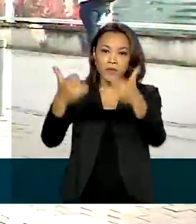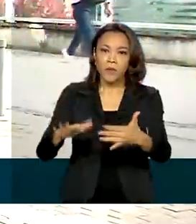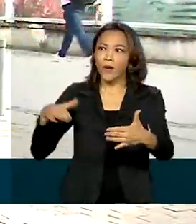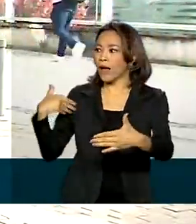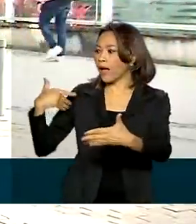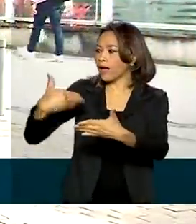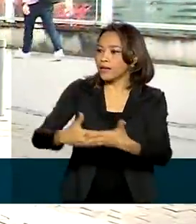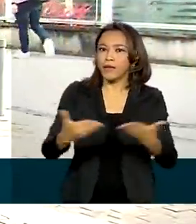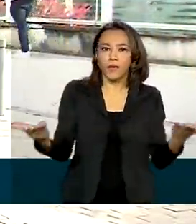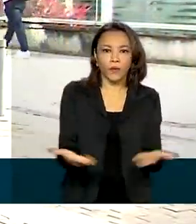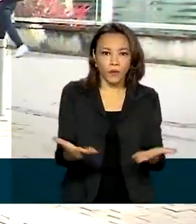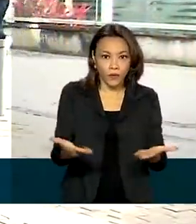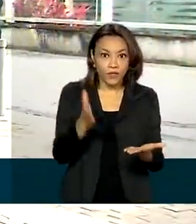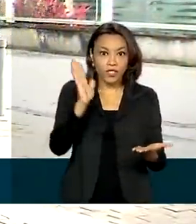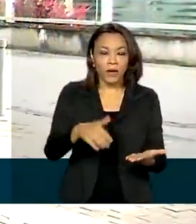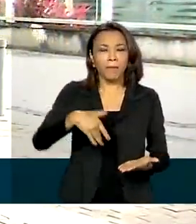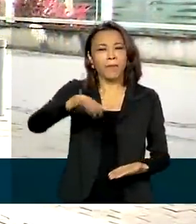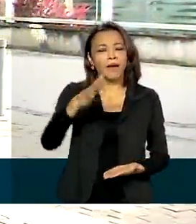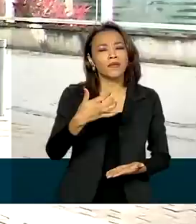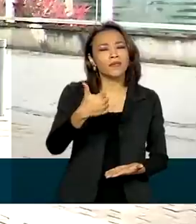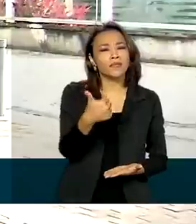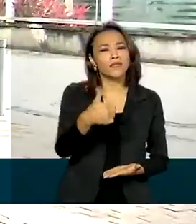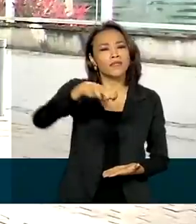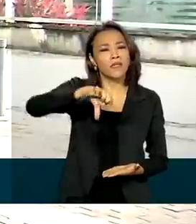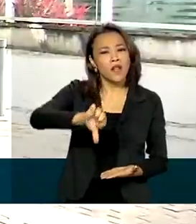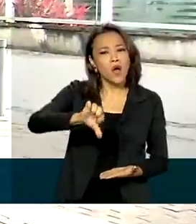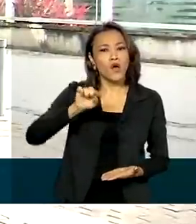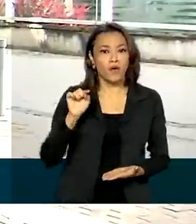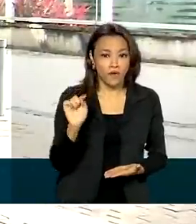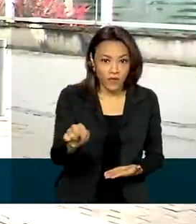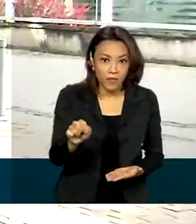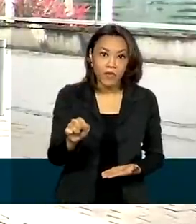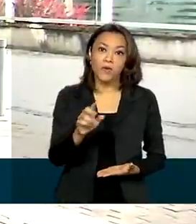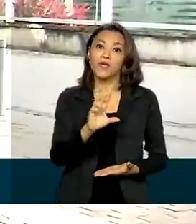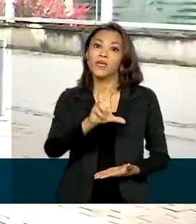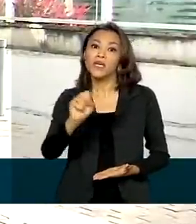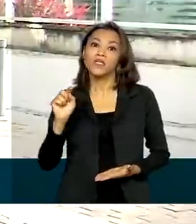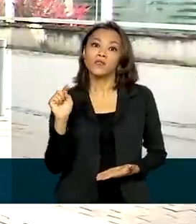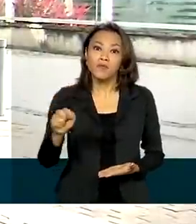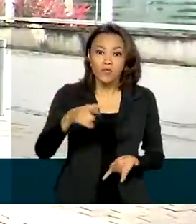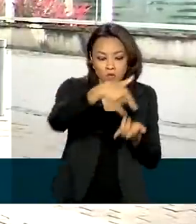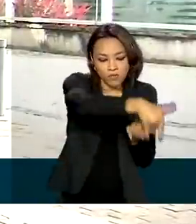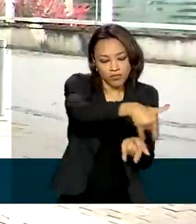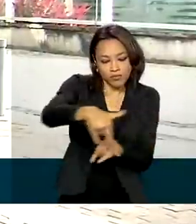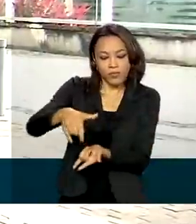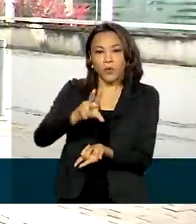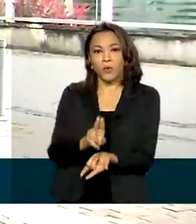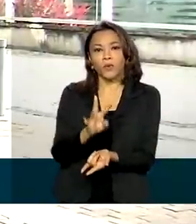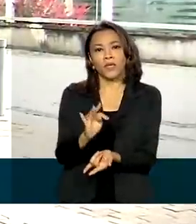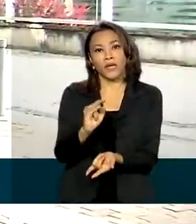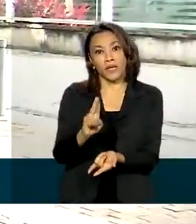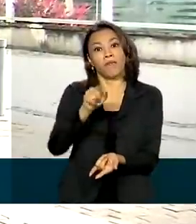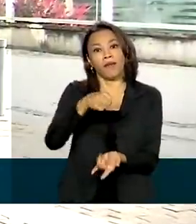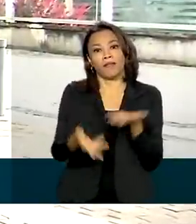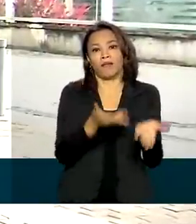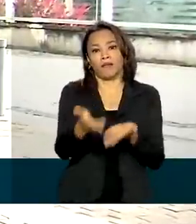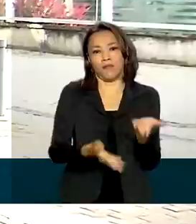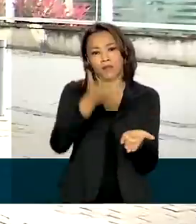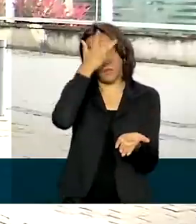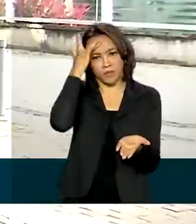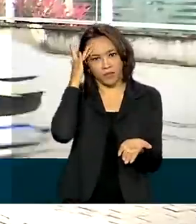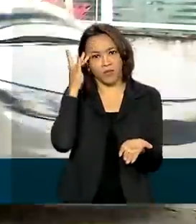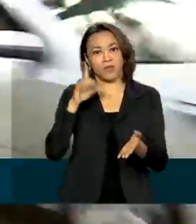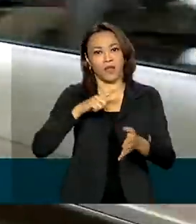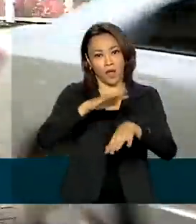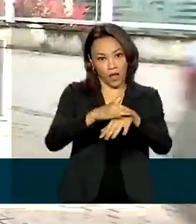habilitados mais de 19.500 leitos de UTI para o tratamento exclusivo de pacientes com Covid-19 e prorrogados